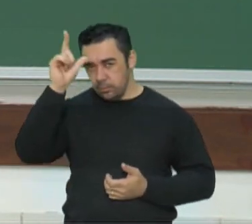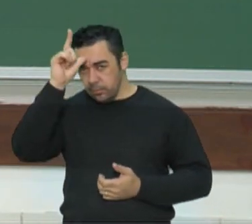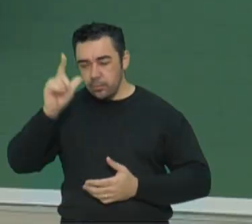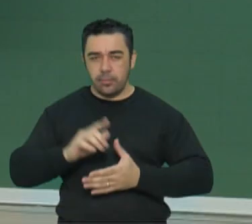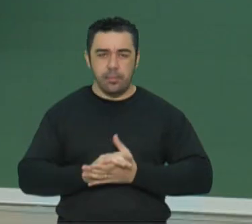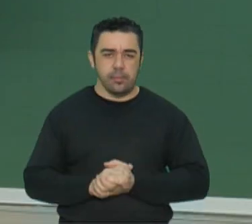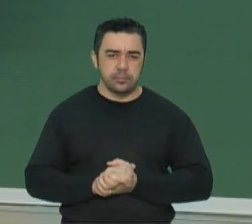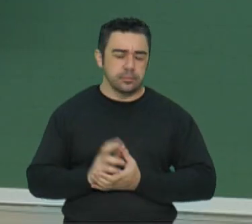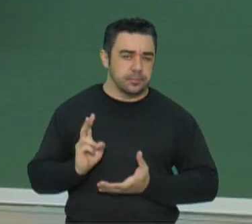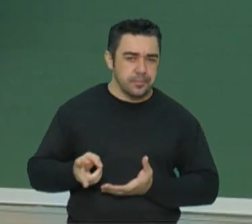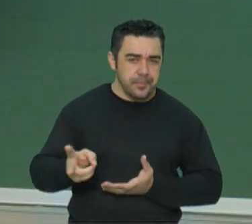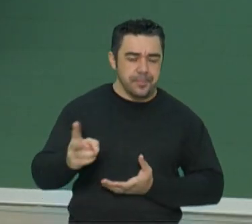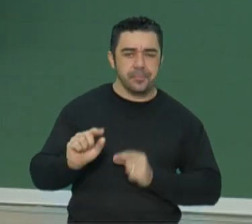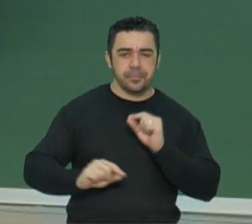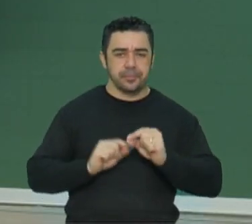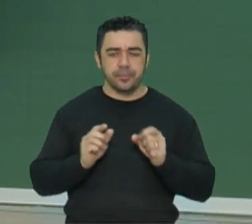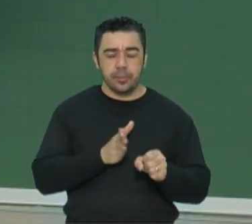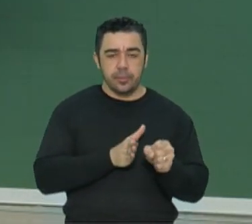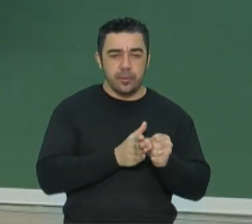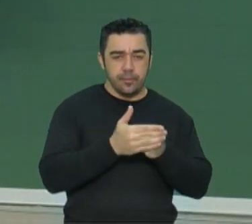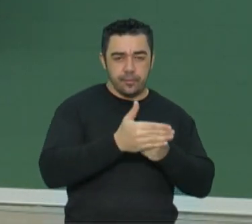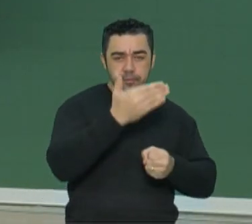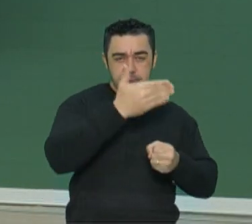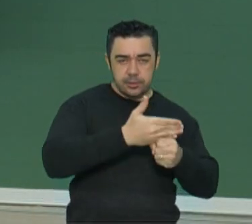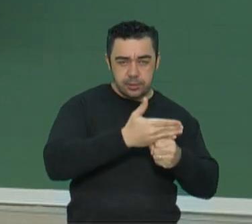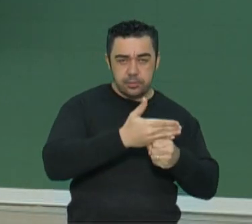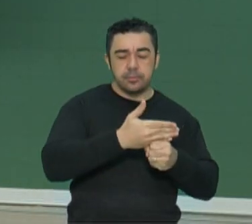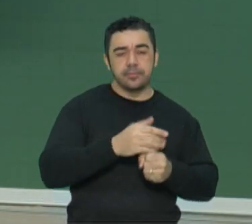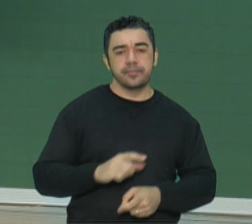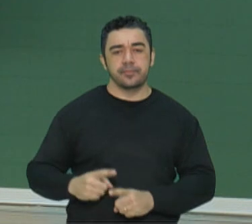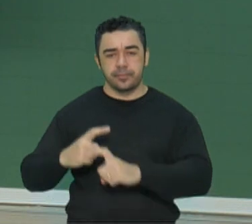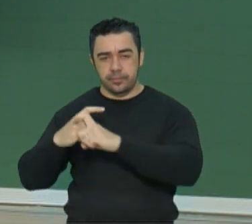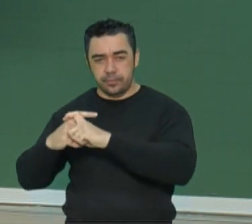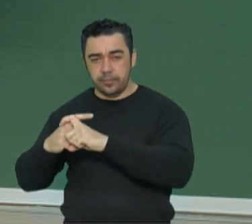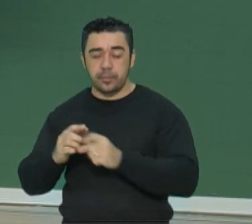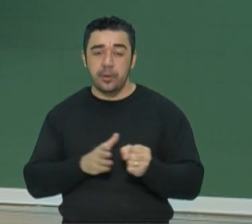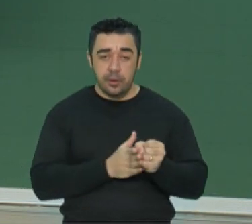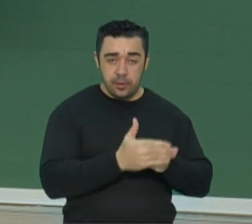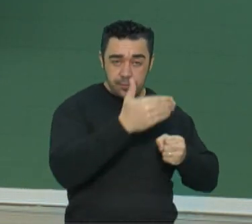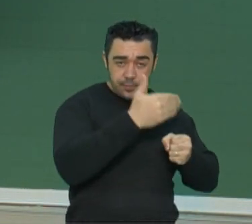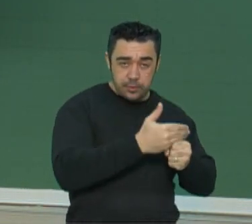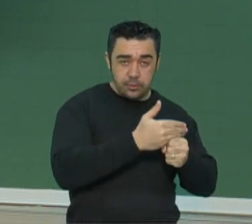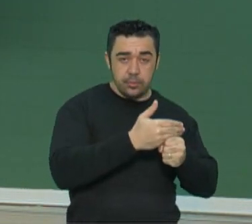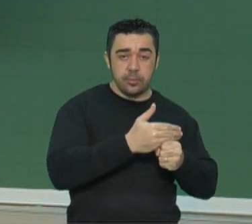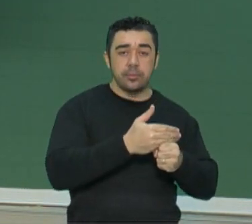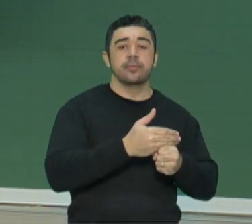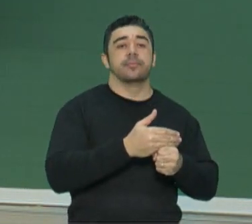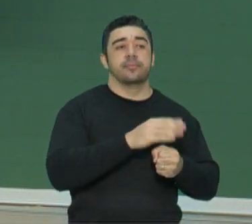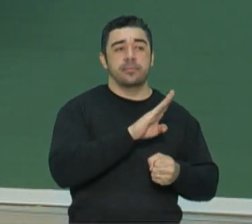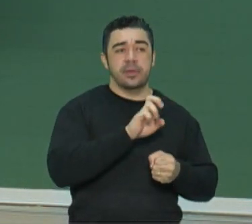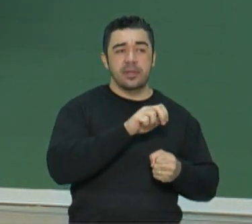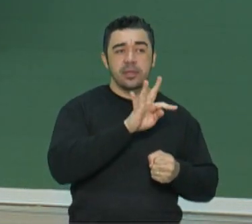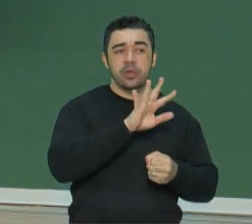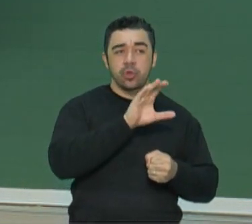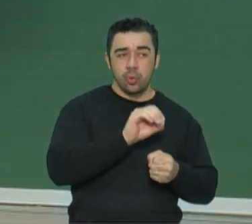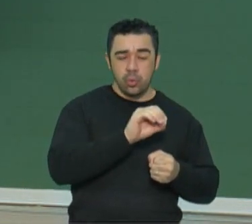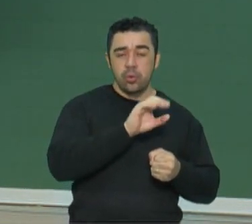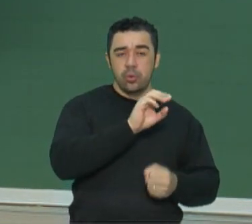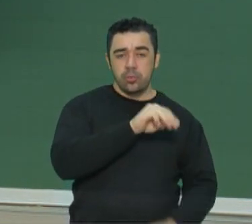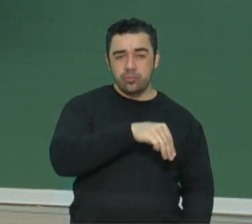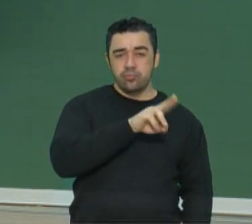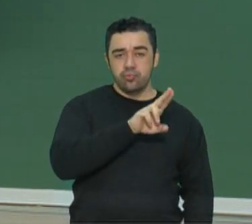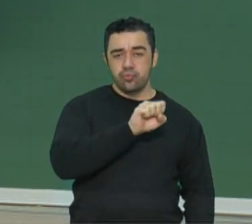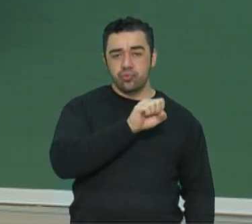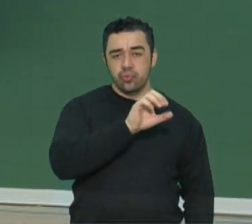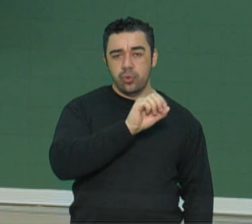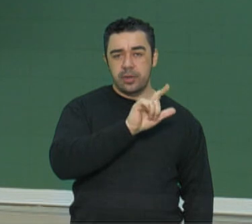ainda sobre fascismo e nazismo. Lembre-se, na Itália, o líder Benito Mussolini assumiu o governo no finalzinho